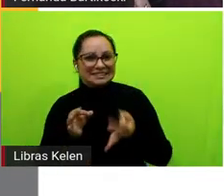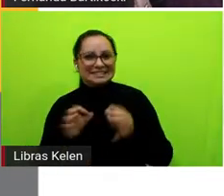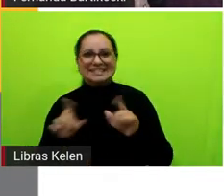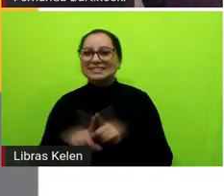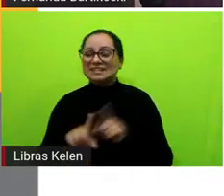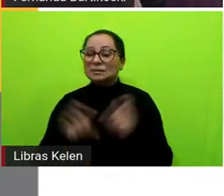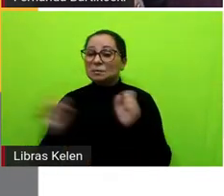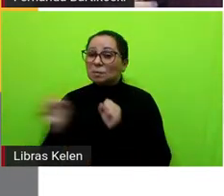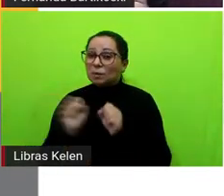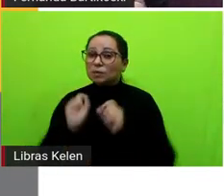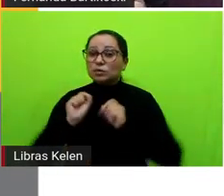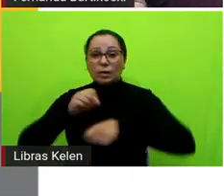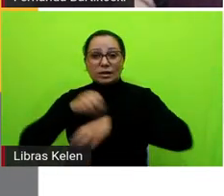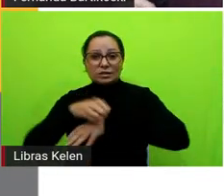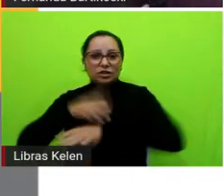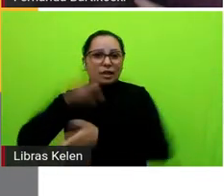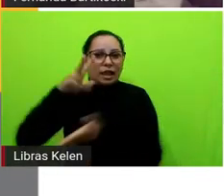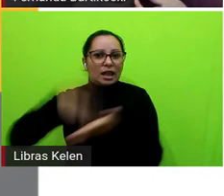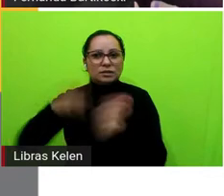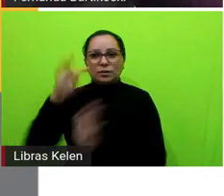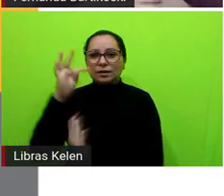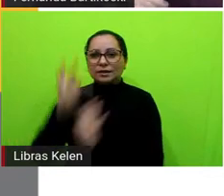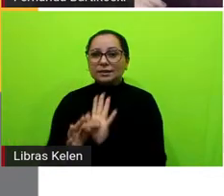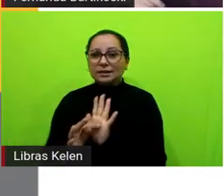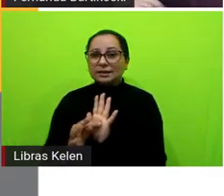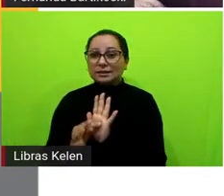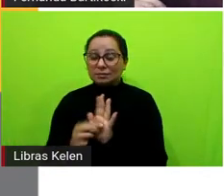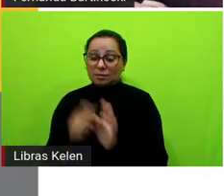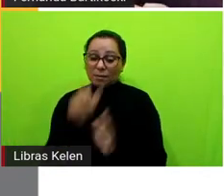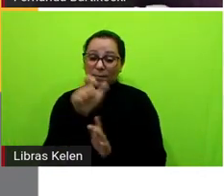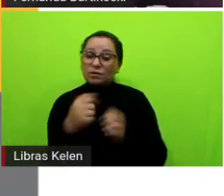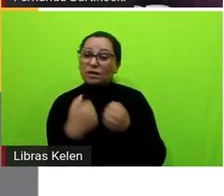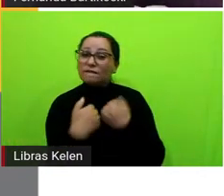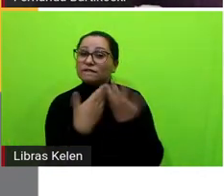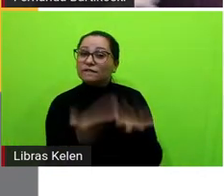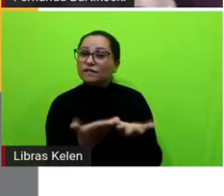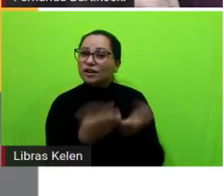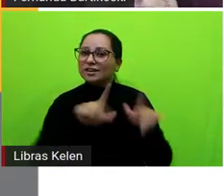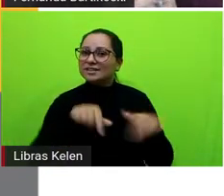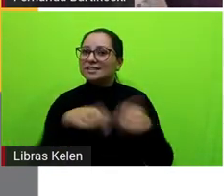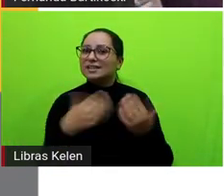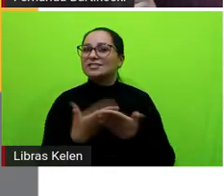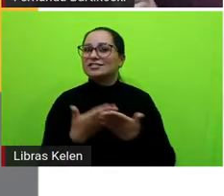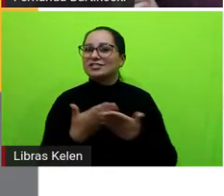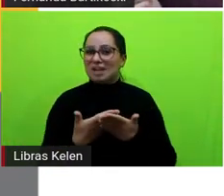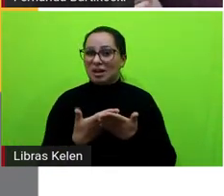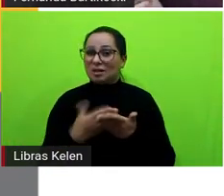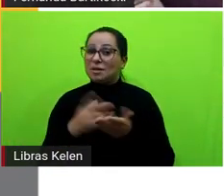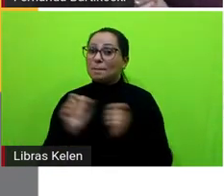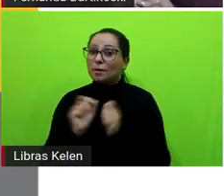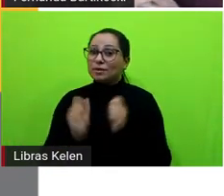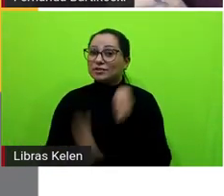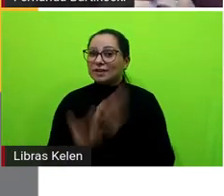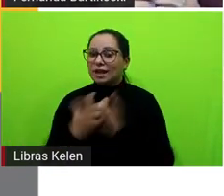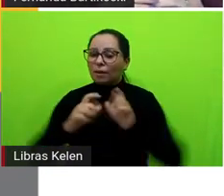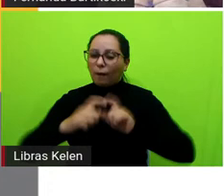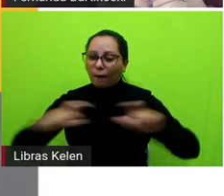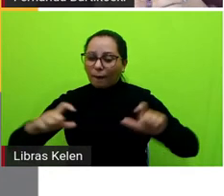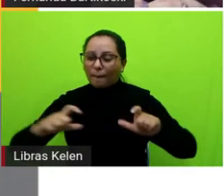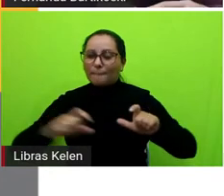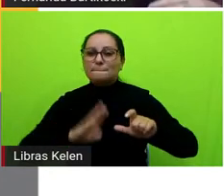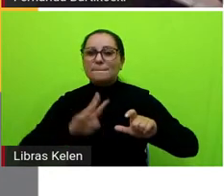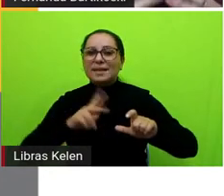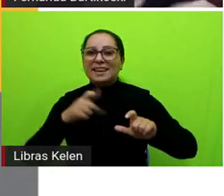poderiam indicar a leitura desse texto para alguém de fora da sala de aula a partir da produção de um bilhete escrito né então eles